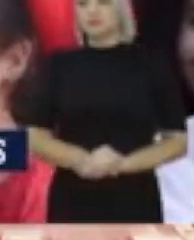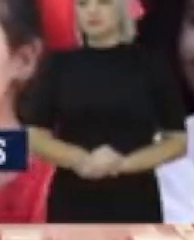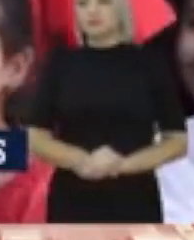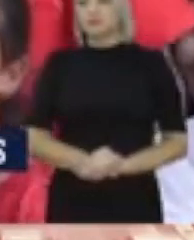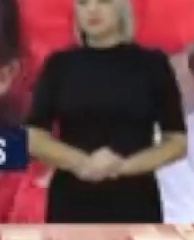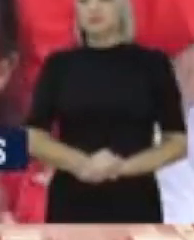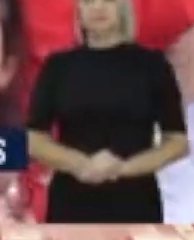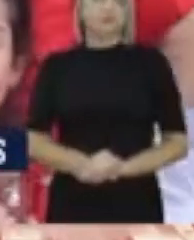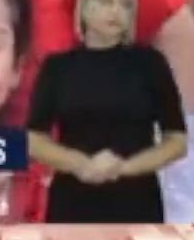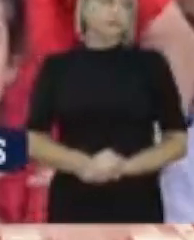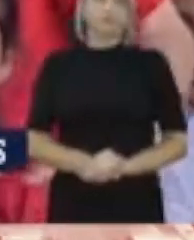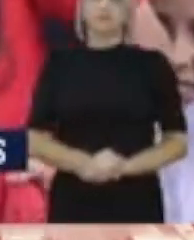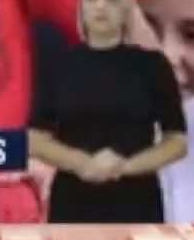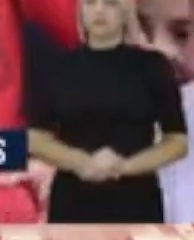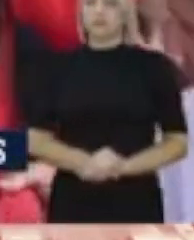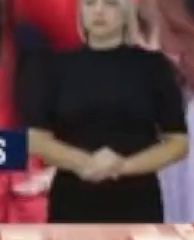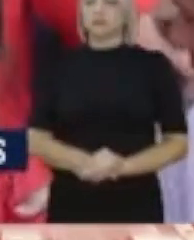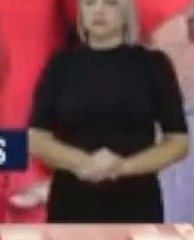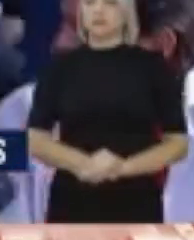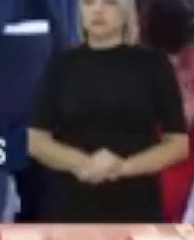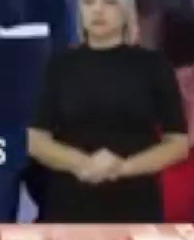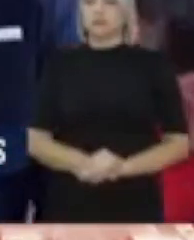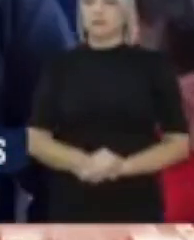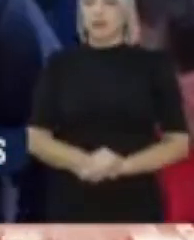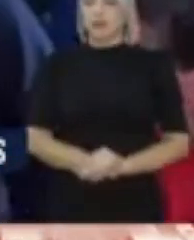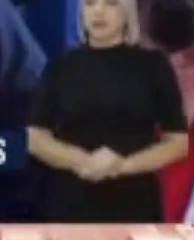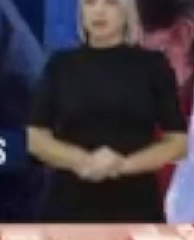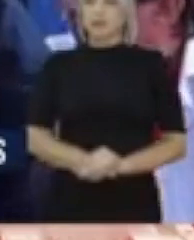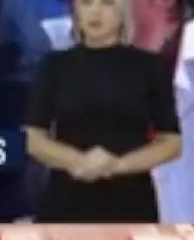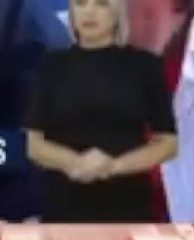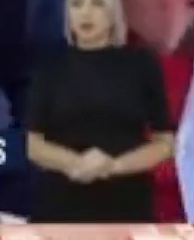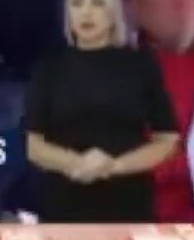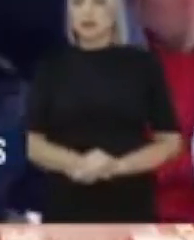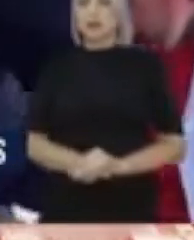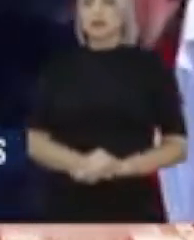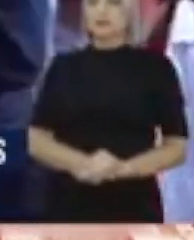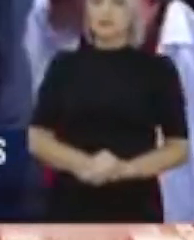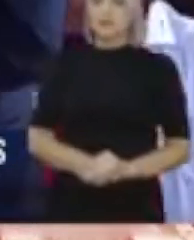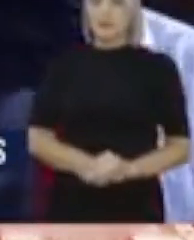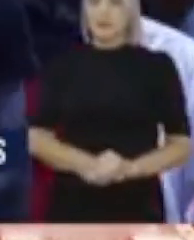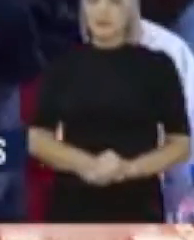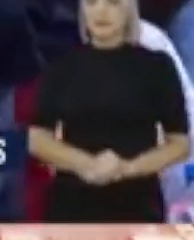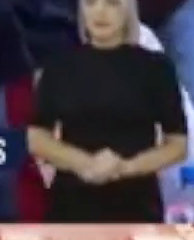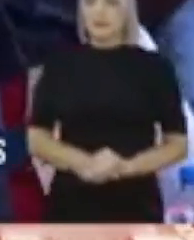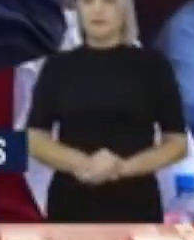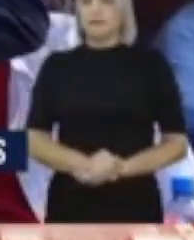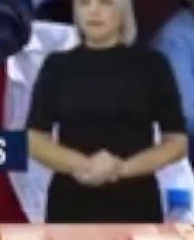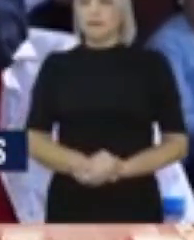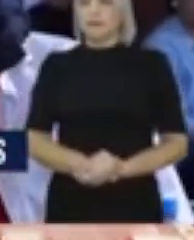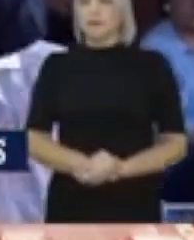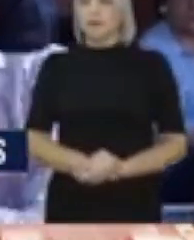e que tenha o Alckmin, né? E que tenha também, talvez, o PSD que ficou sem